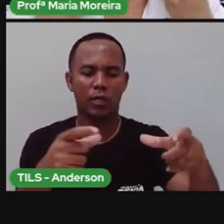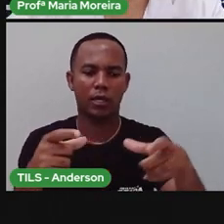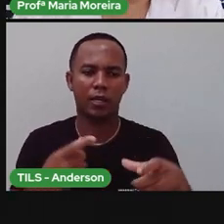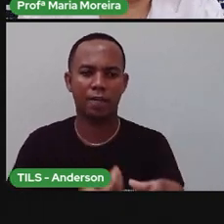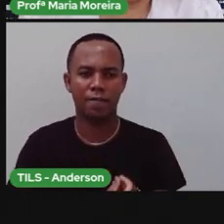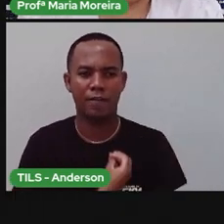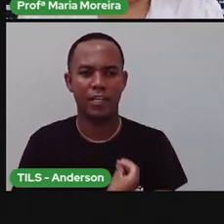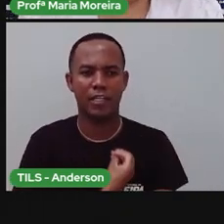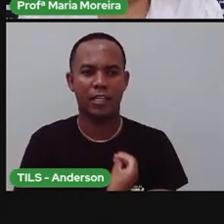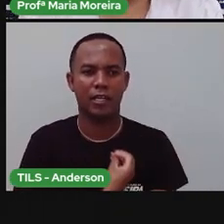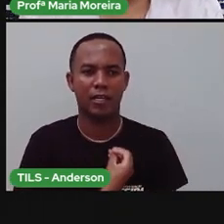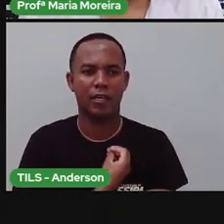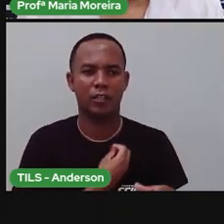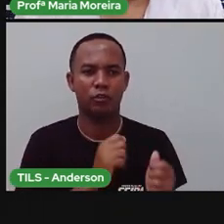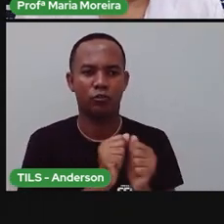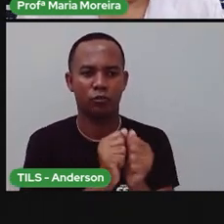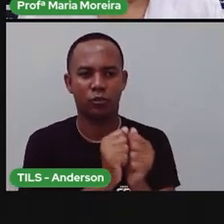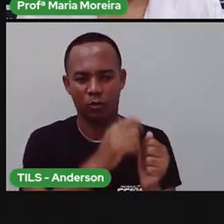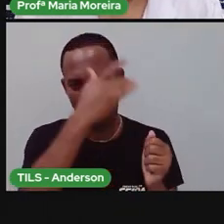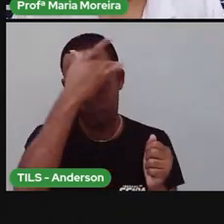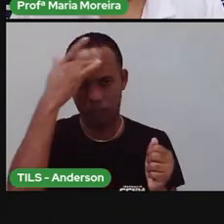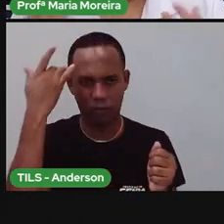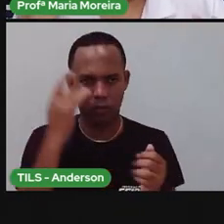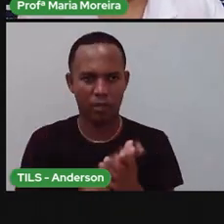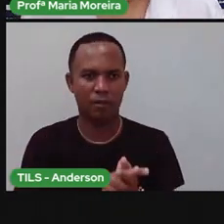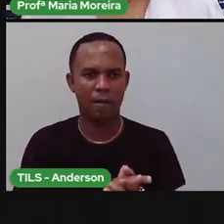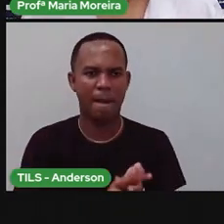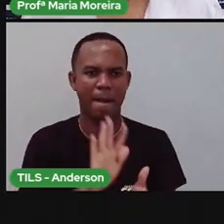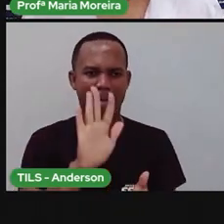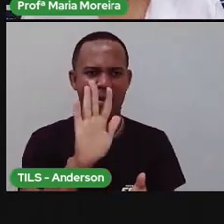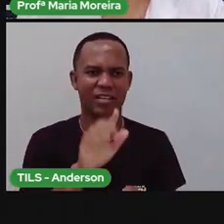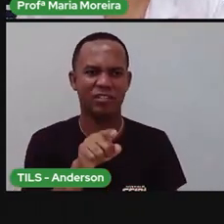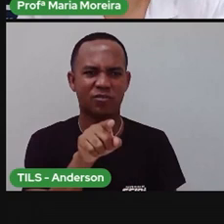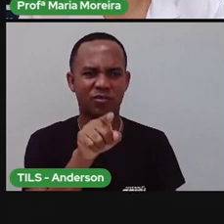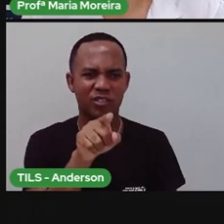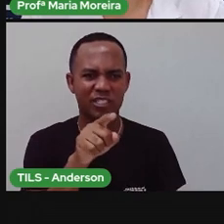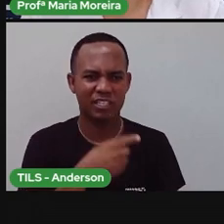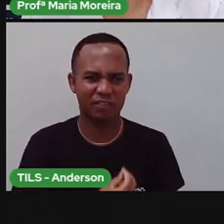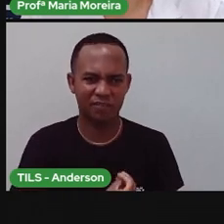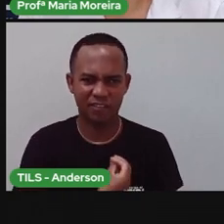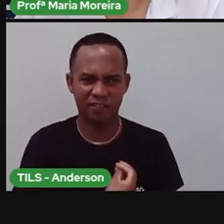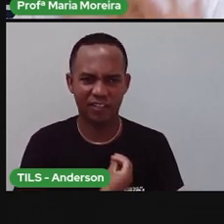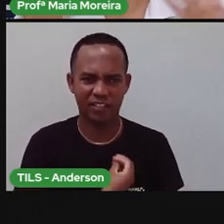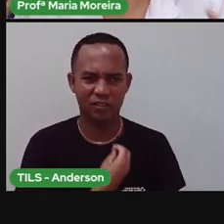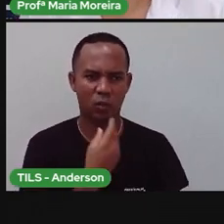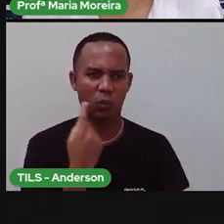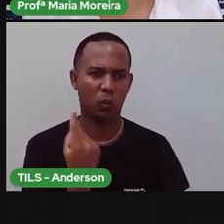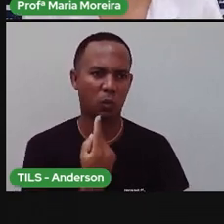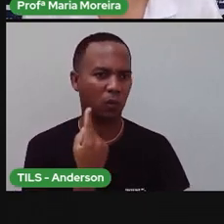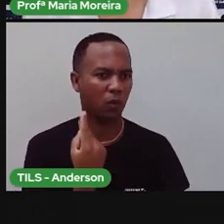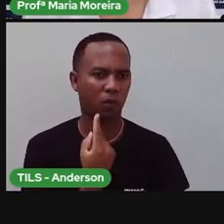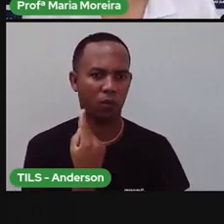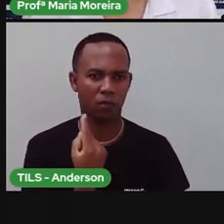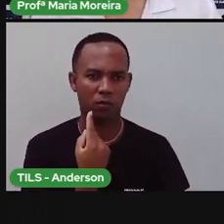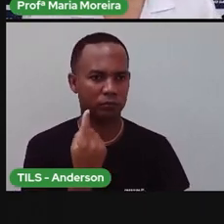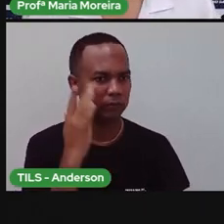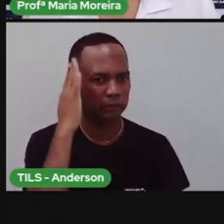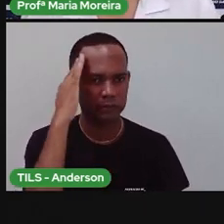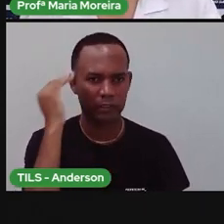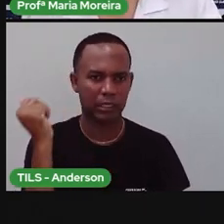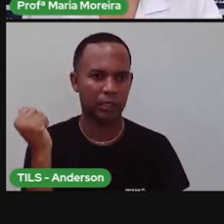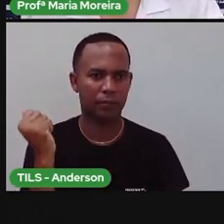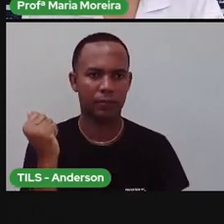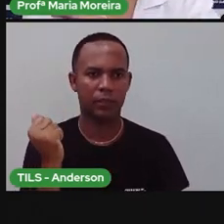que você convive com outras pessoas. Mas, se você vivesse sozinho, você teria identidade, você nem saberia de fato quem você é.